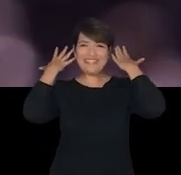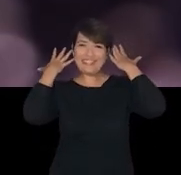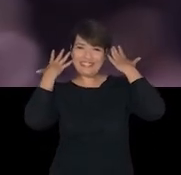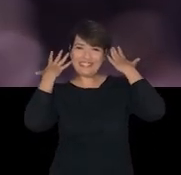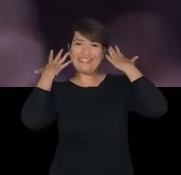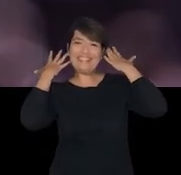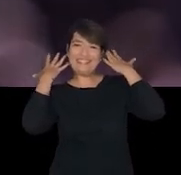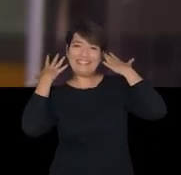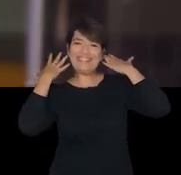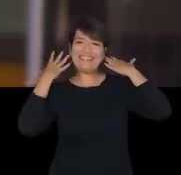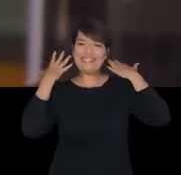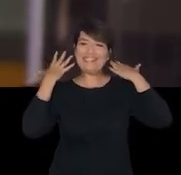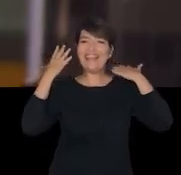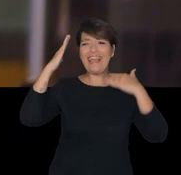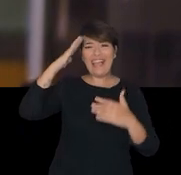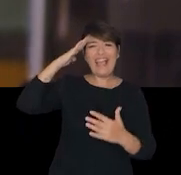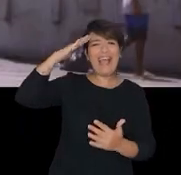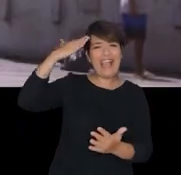tristeza embora